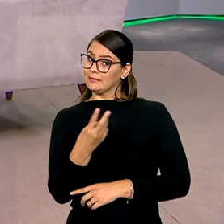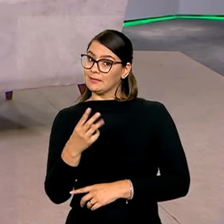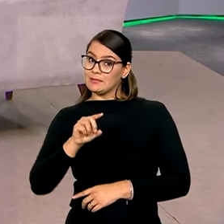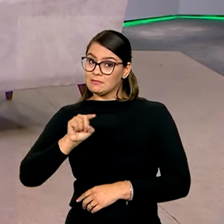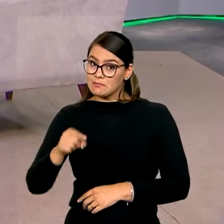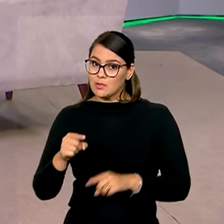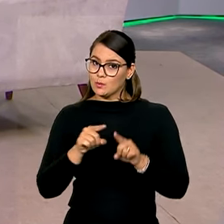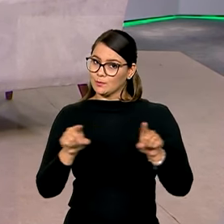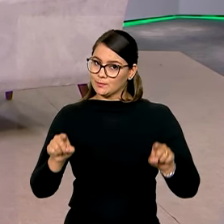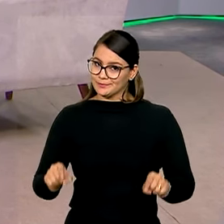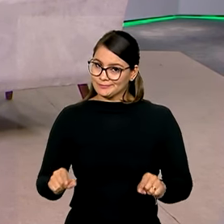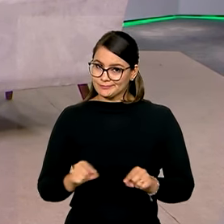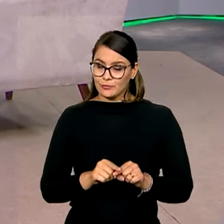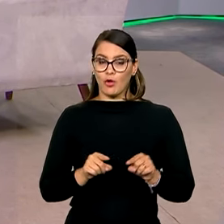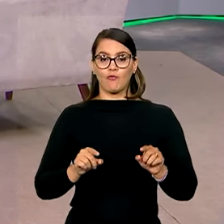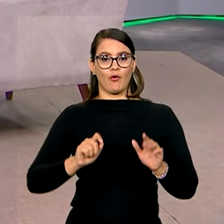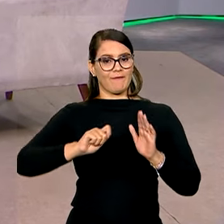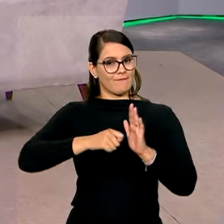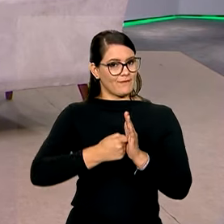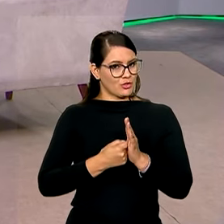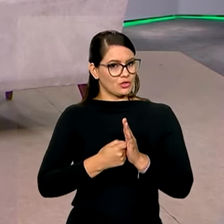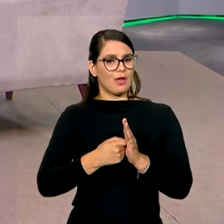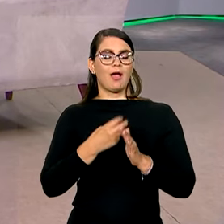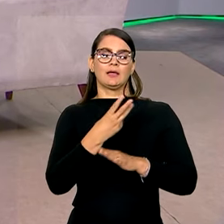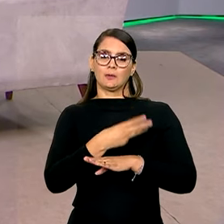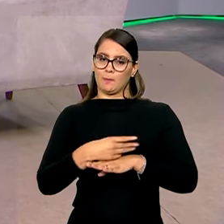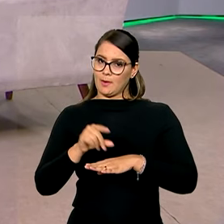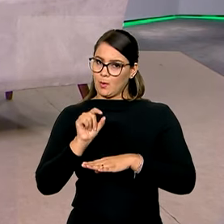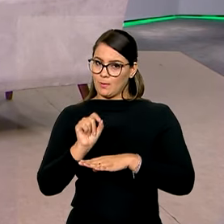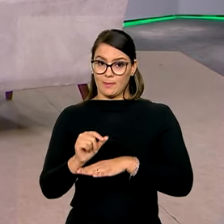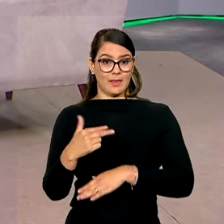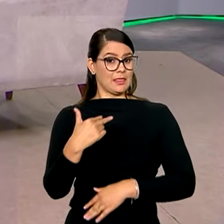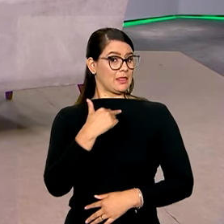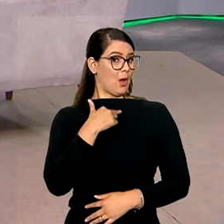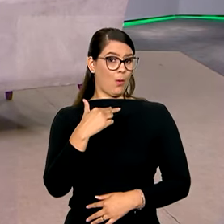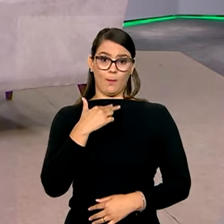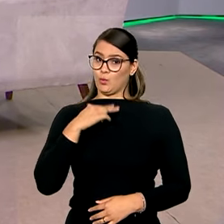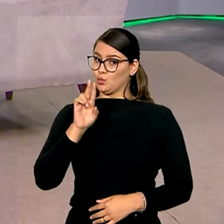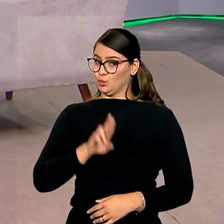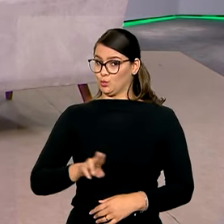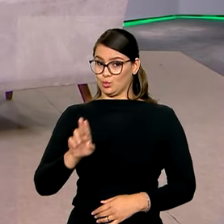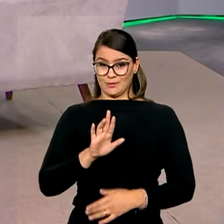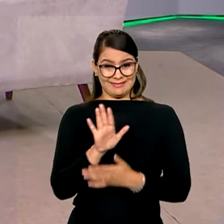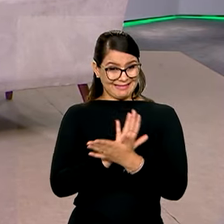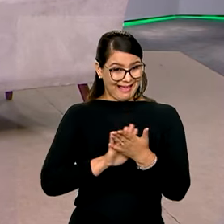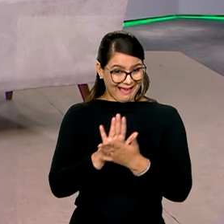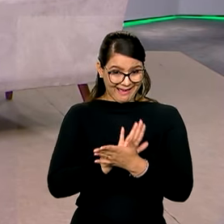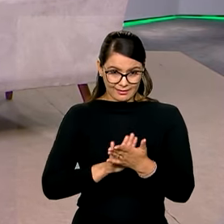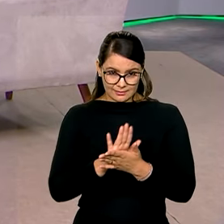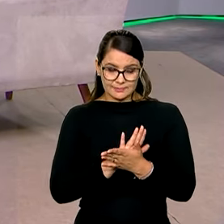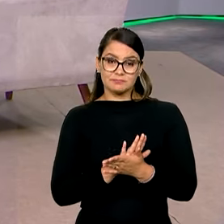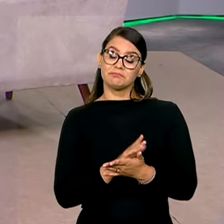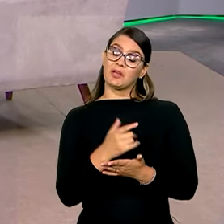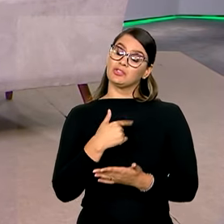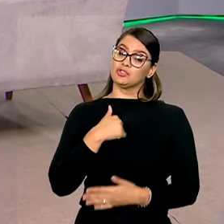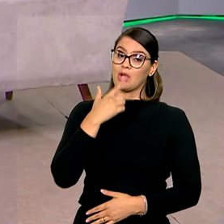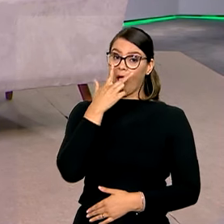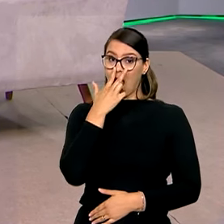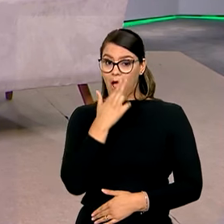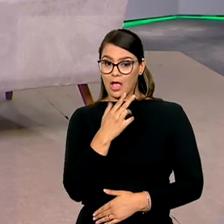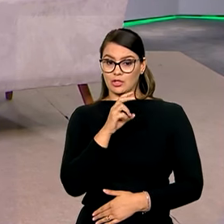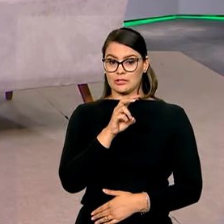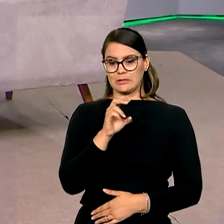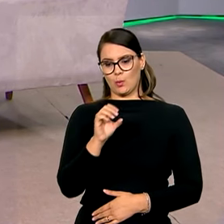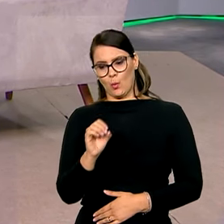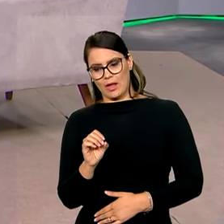área desmatada foi embargada pelo IBAMA. Isso significa que ninguém pode utilizar essas áreas. A gente estima que cerca de 50